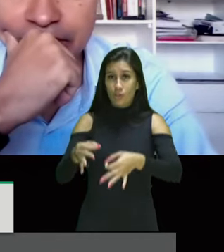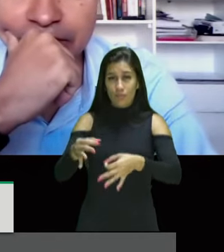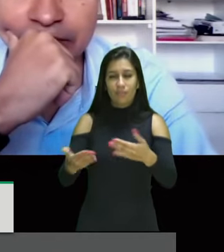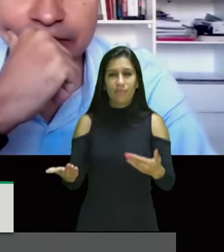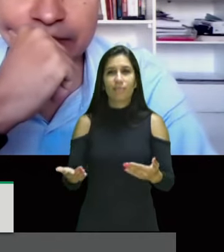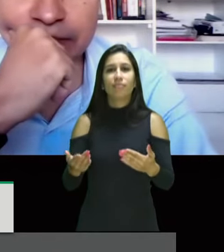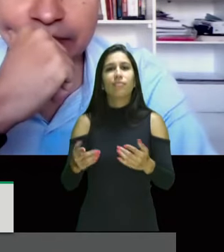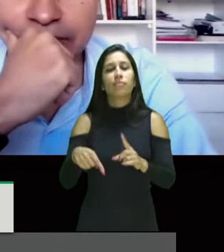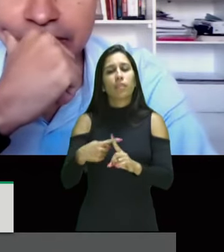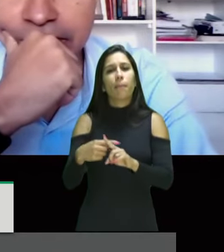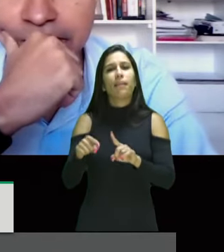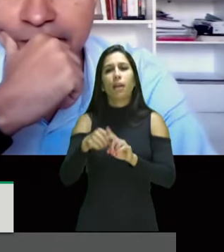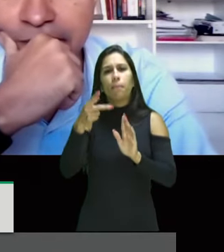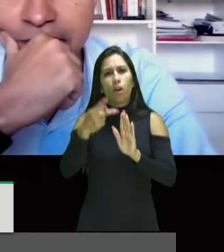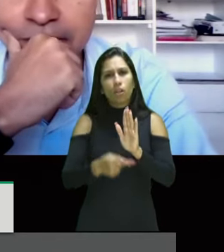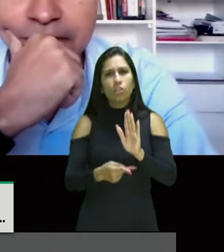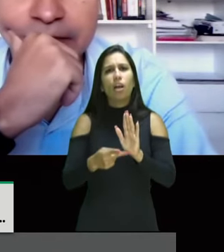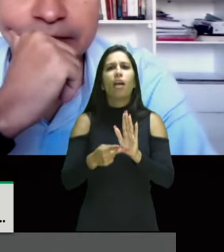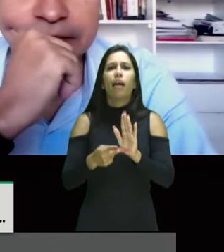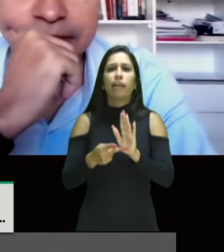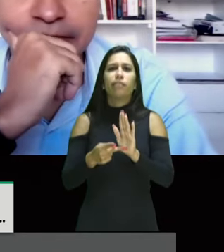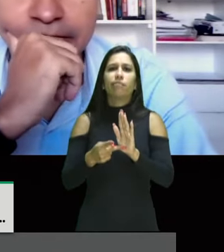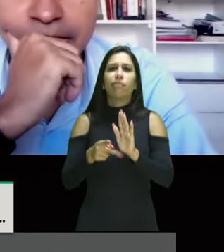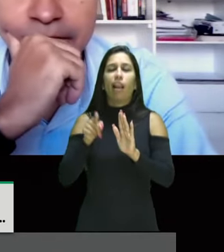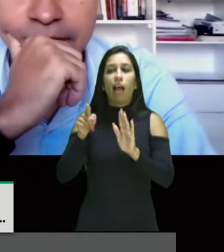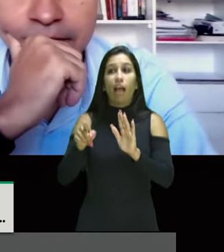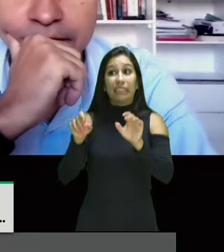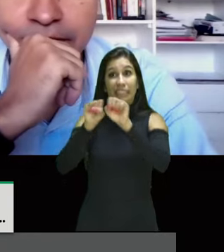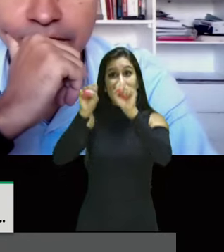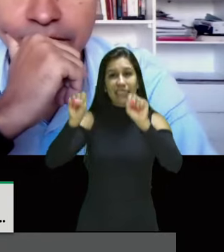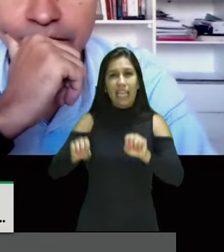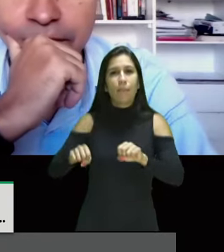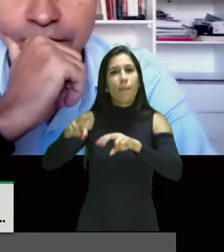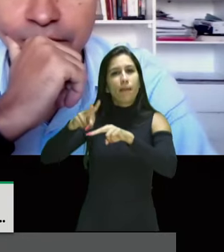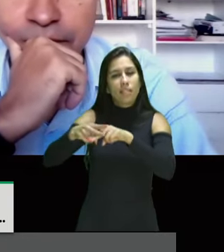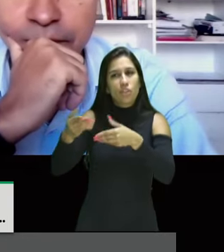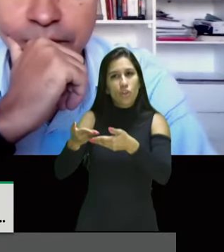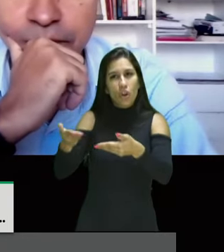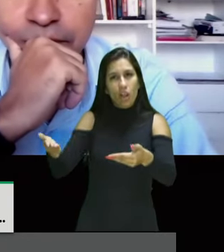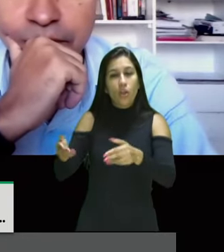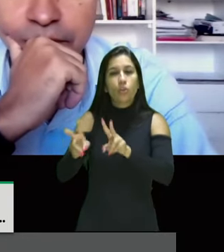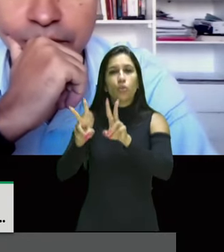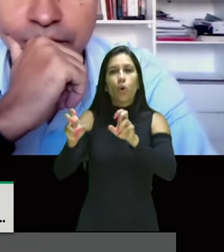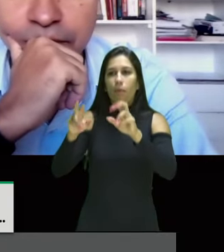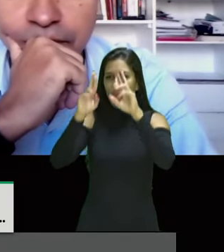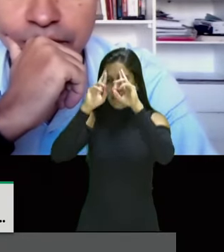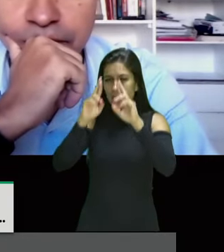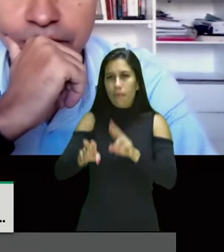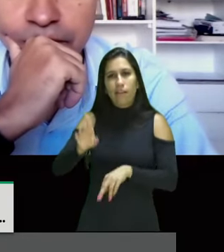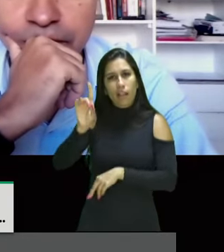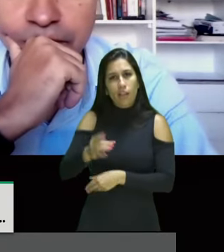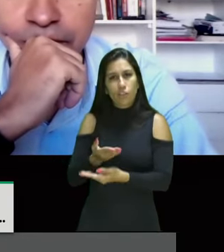sistema prisional, projeto raça-corno no sistema prisional, e respeito ao acesso de direitos. E assim,